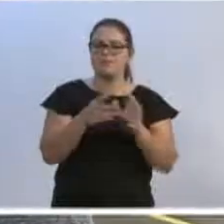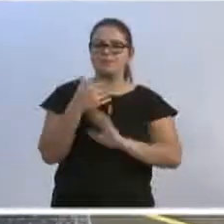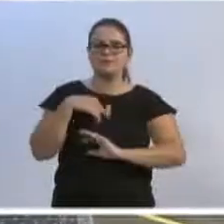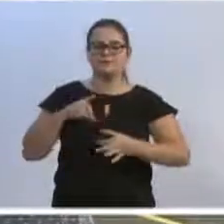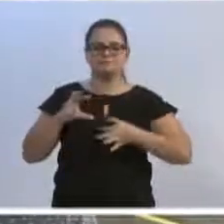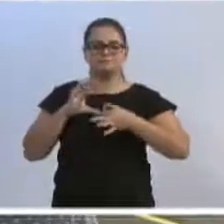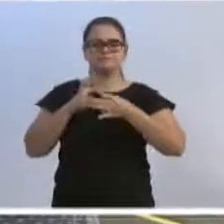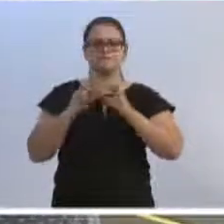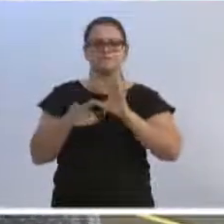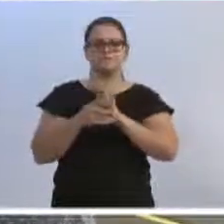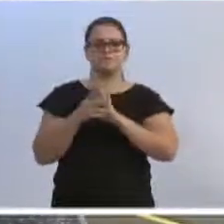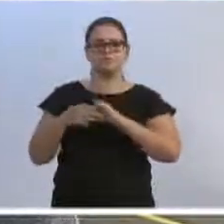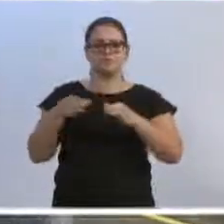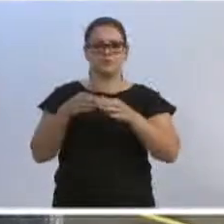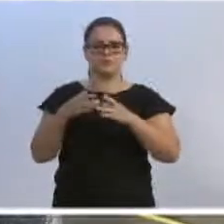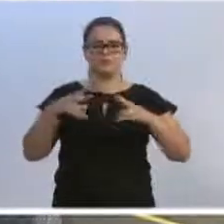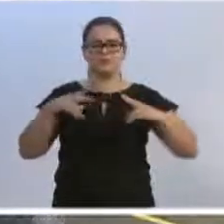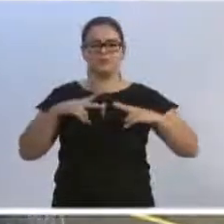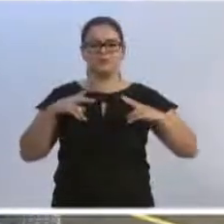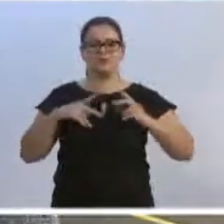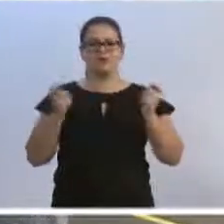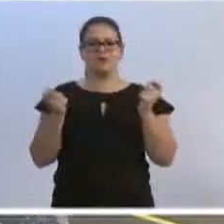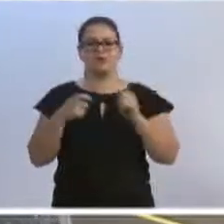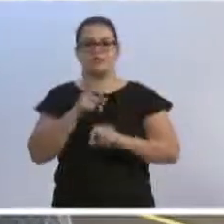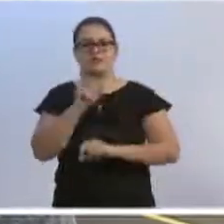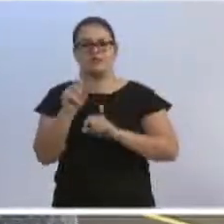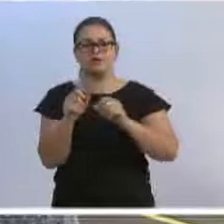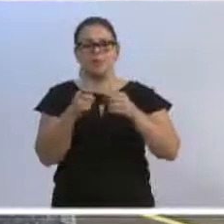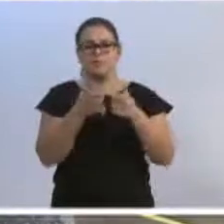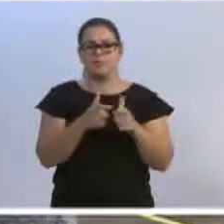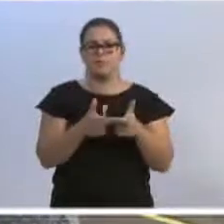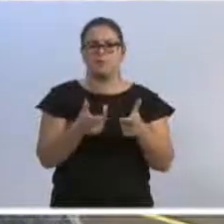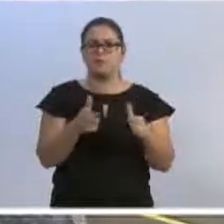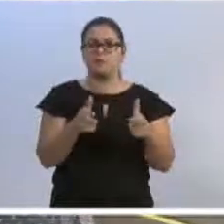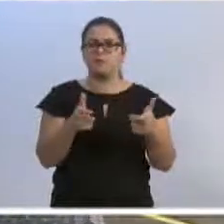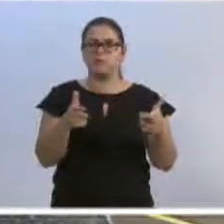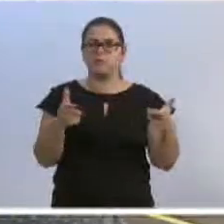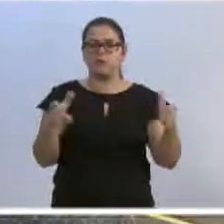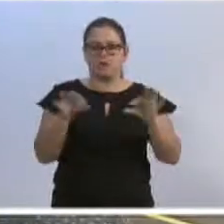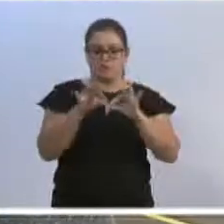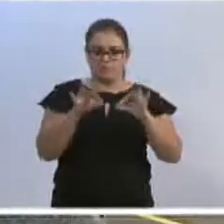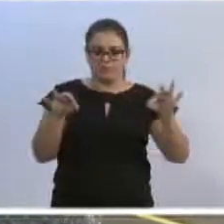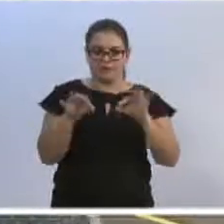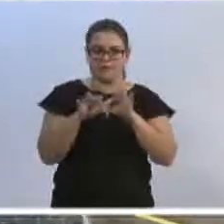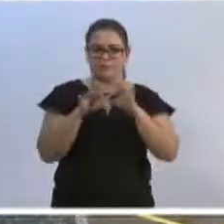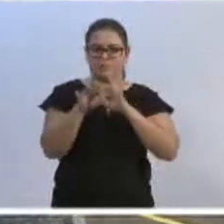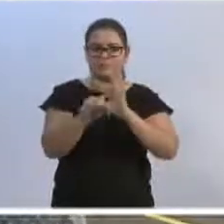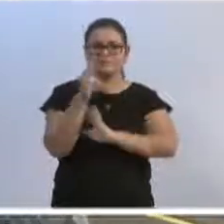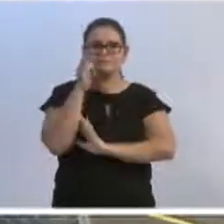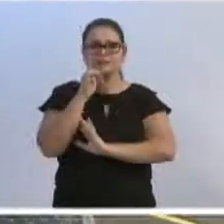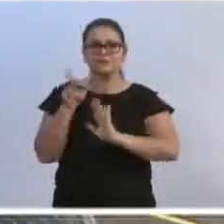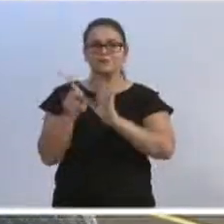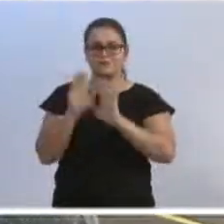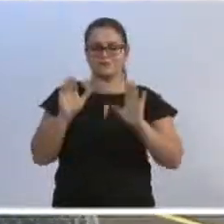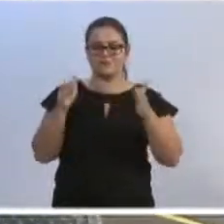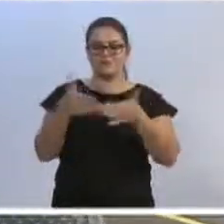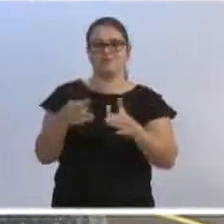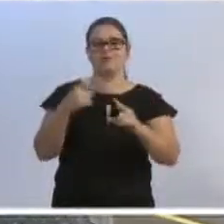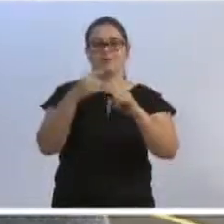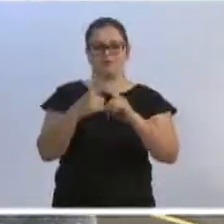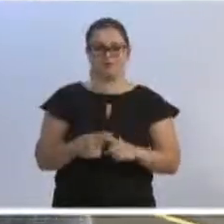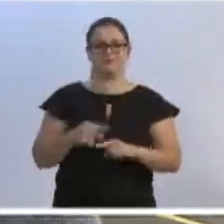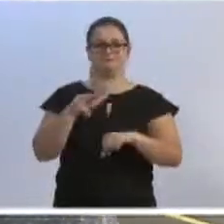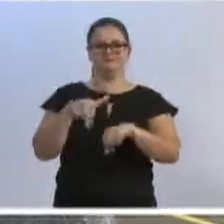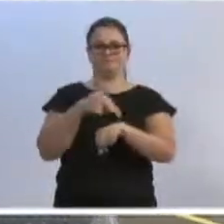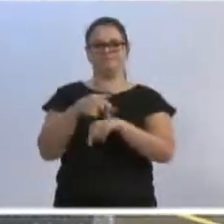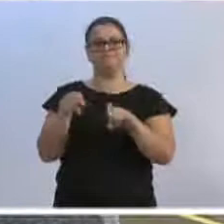parceria com a empresa privada que possa realmente ampliar essa quadra, que ela possa atender os jogos da Liga Nacional do Futsal